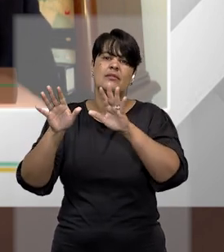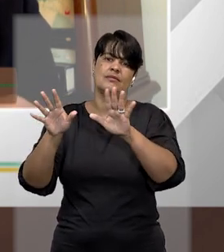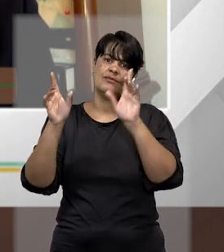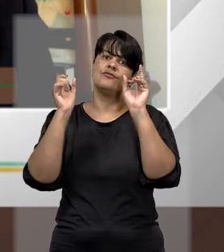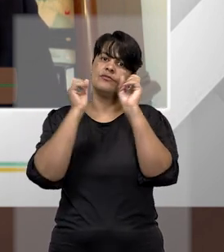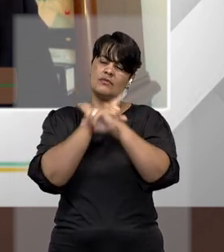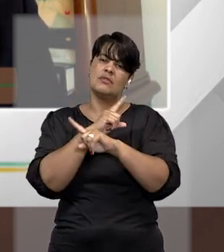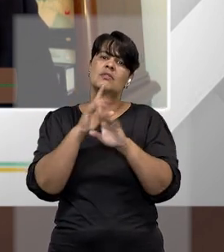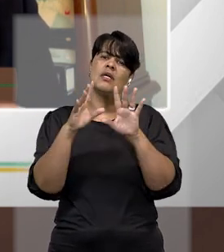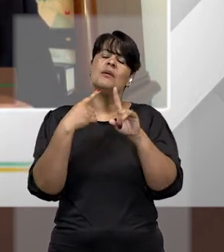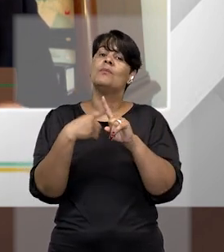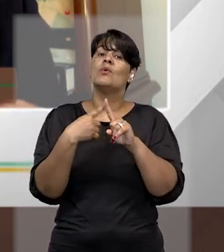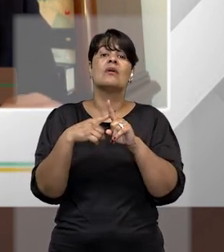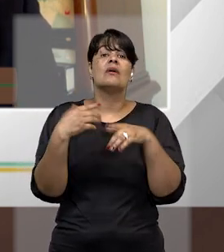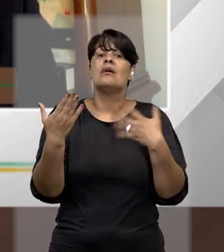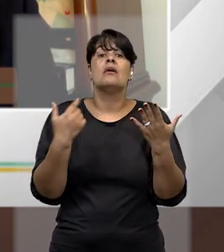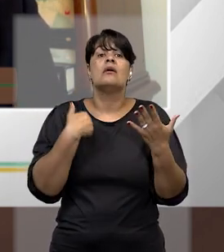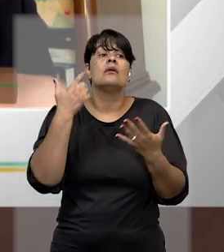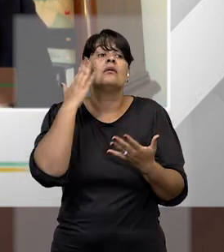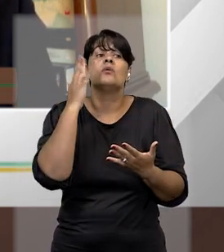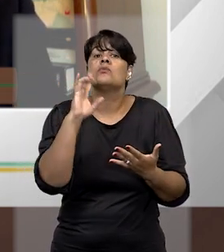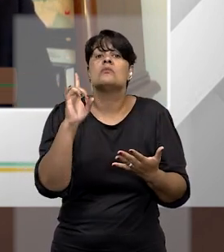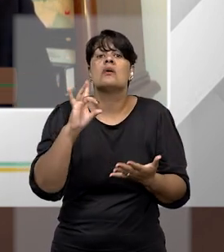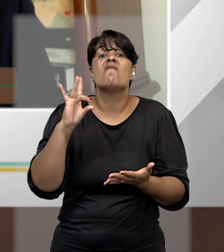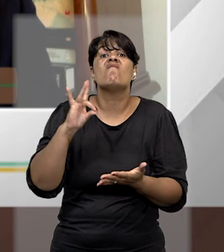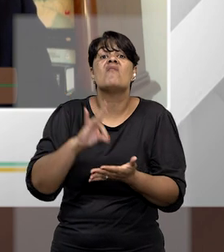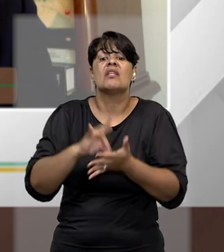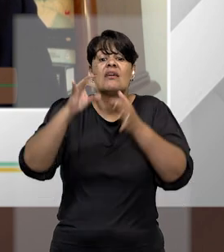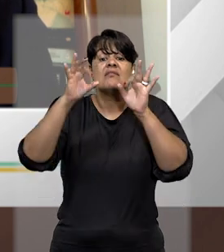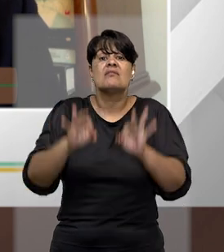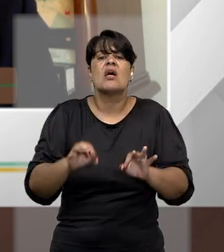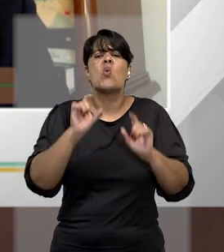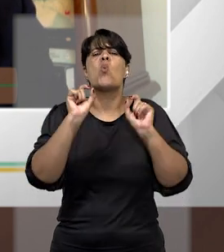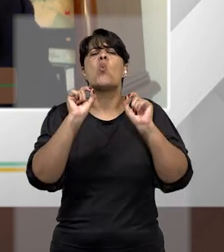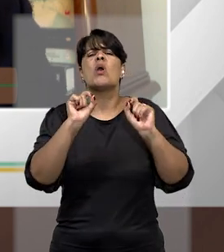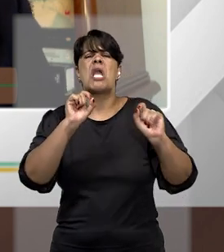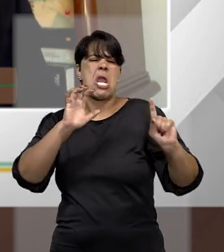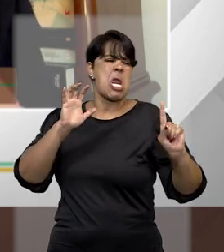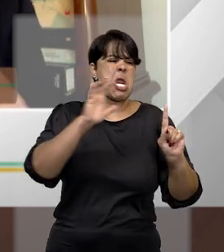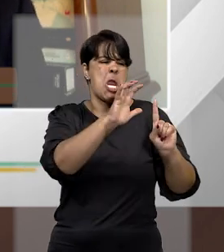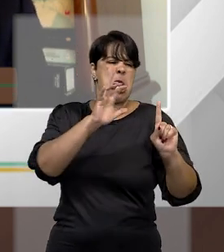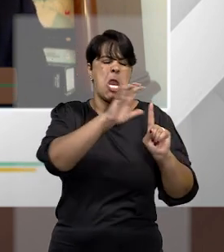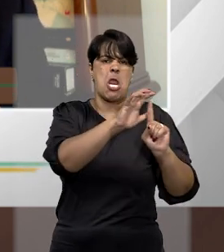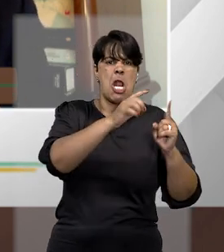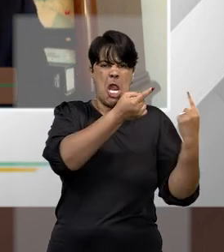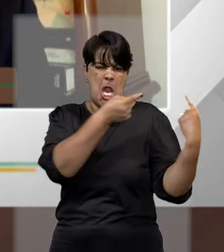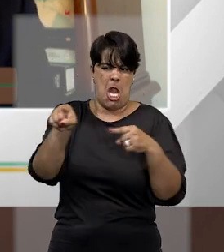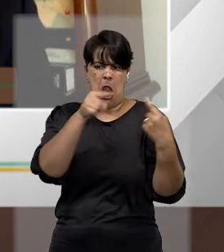o que exatamente é incitar animosidade. Porque, veja, quando eu